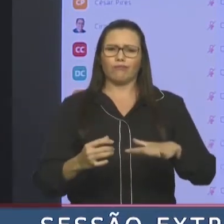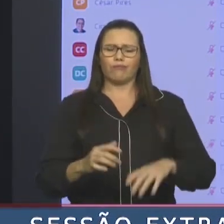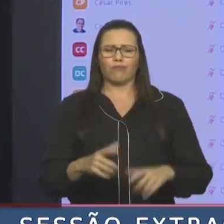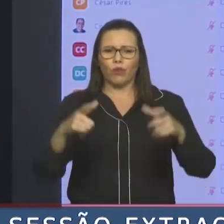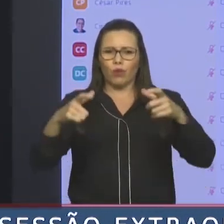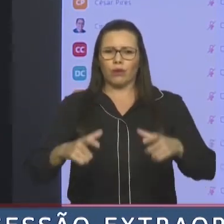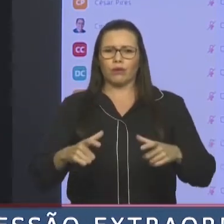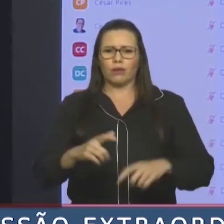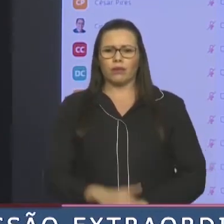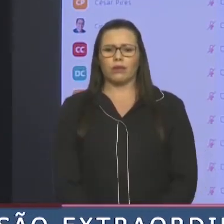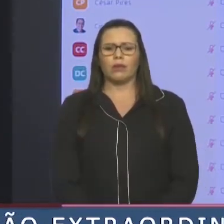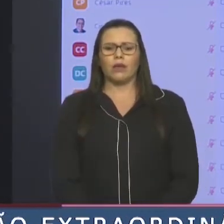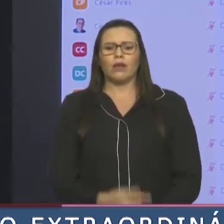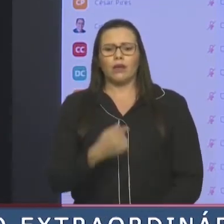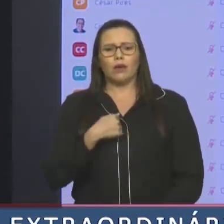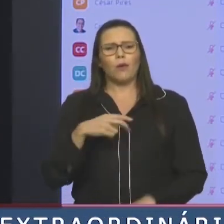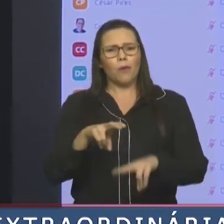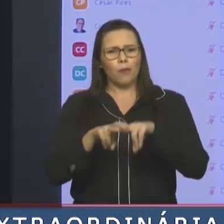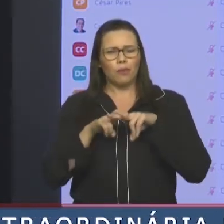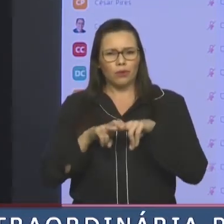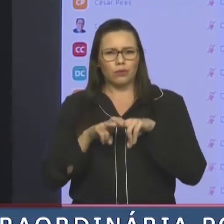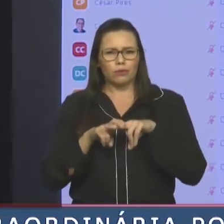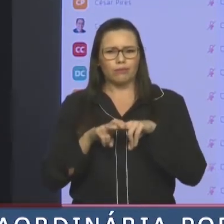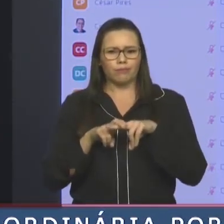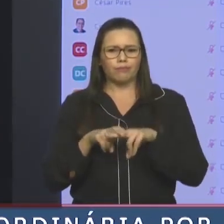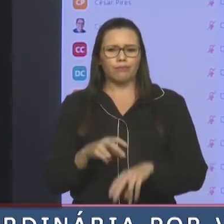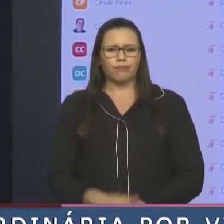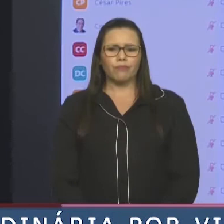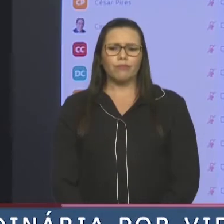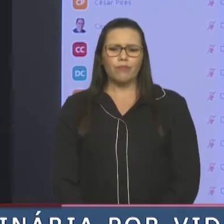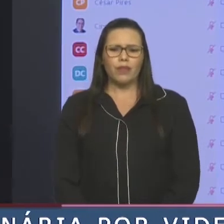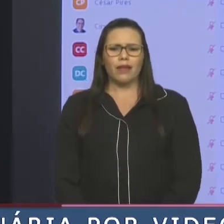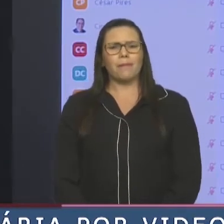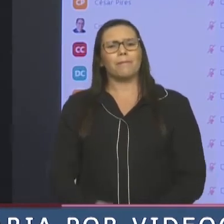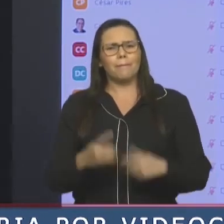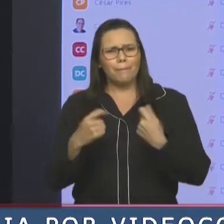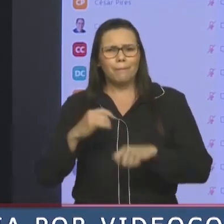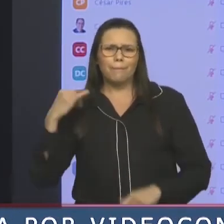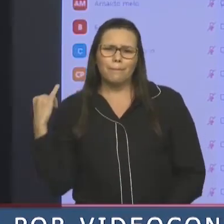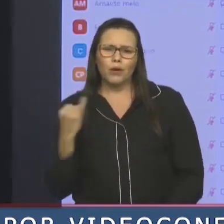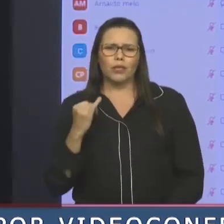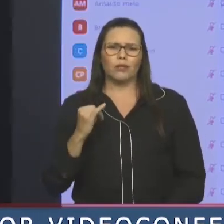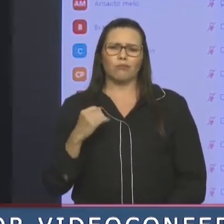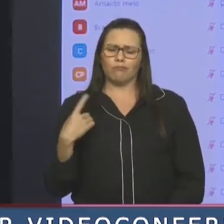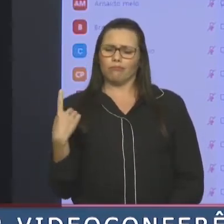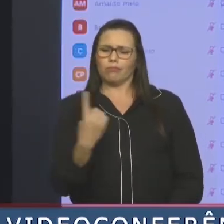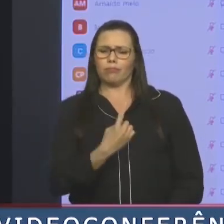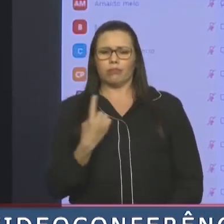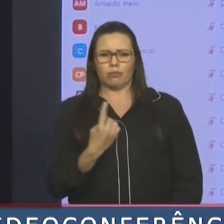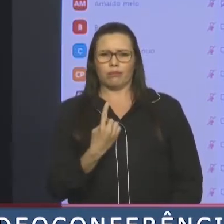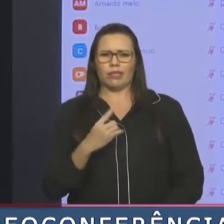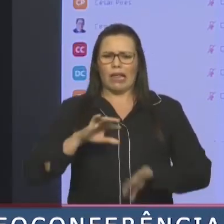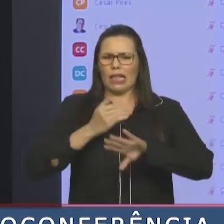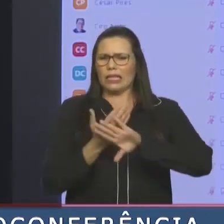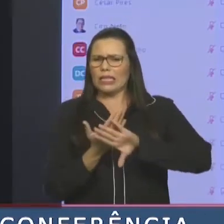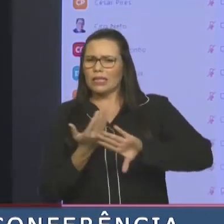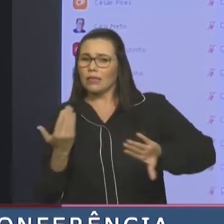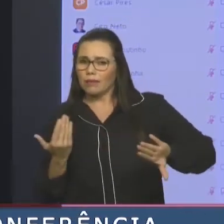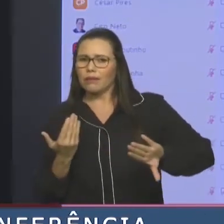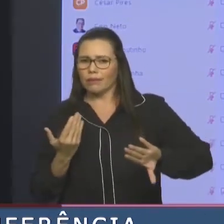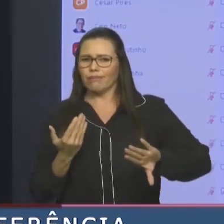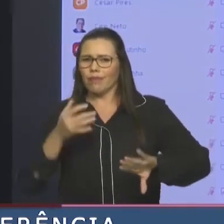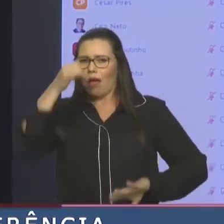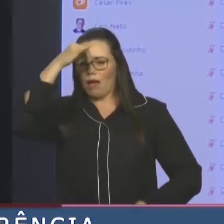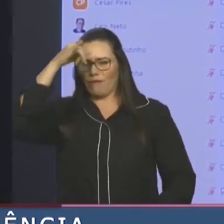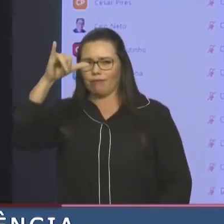ginásticos, esportes, onde que a única proteção que eles têm ali, a separação, a divisória, é um lençol, né, presidente? Então, eu venho